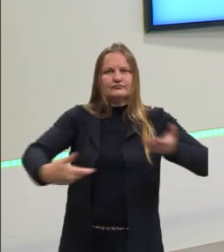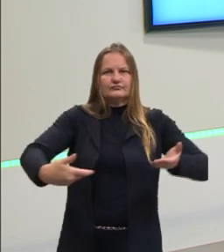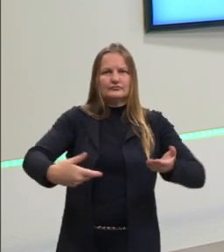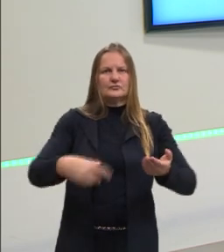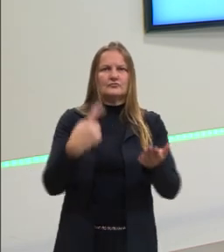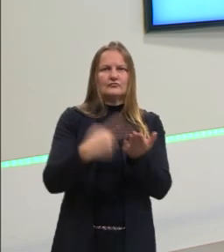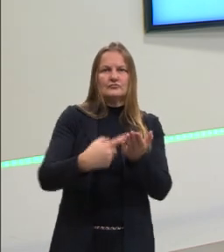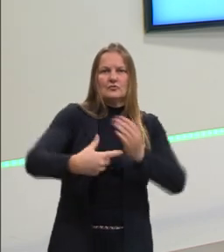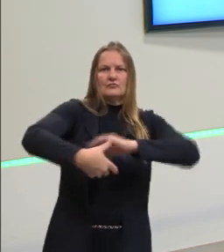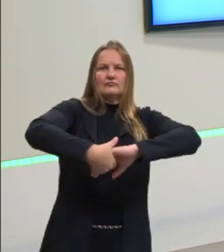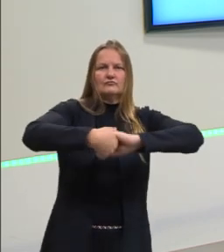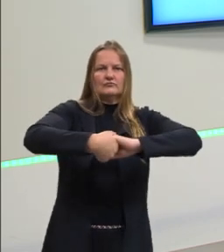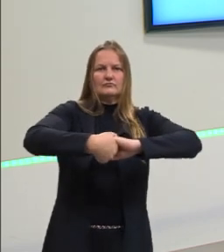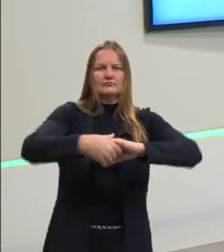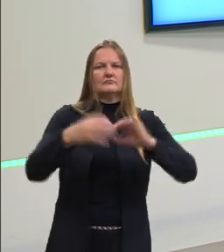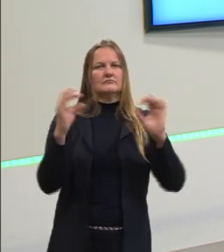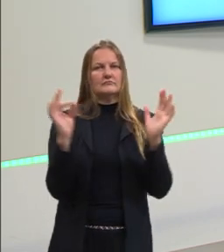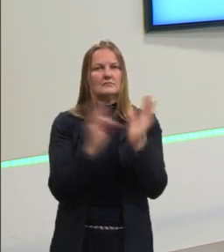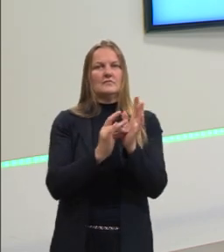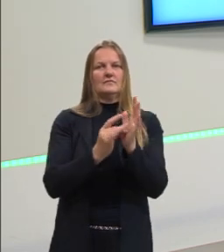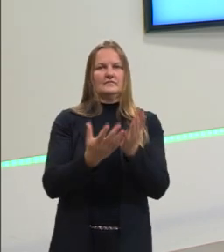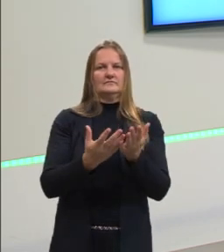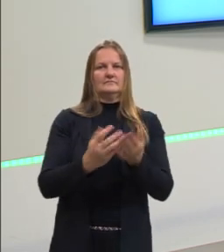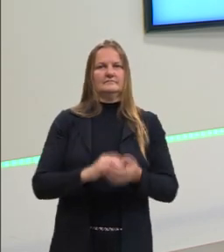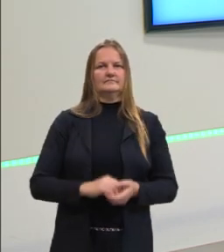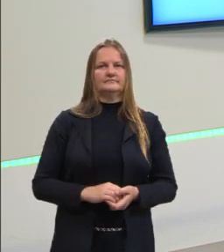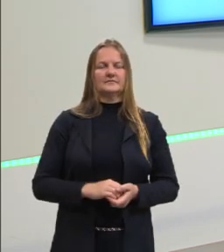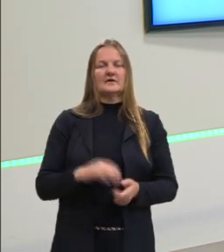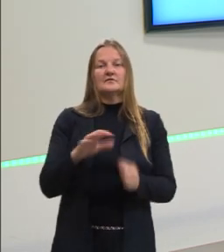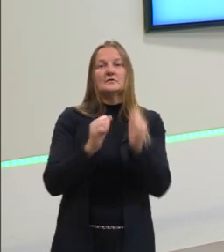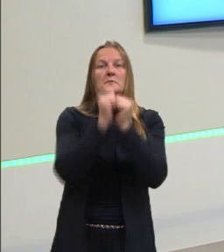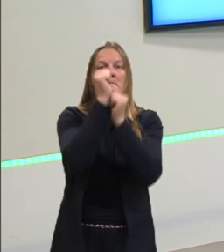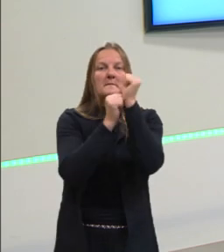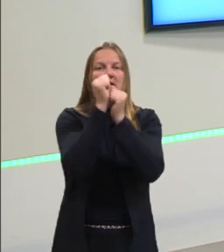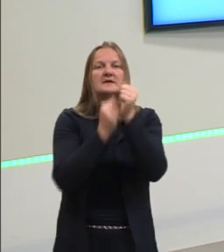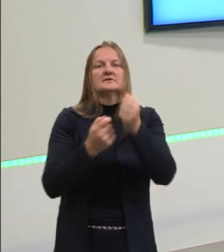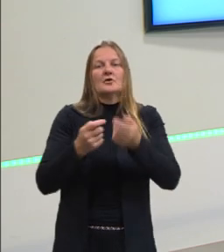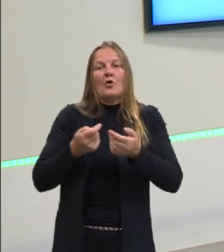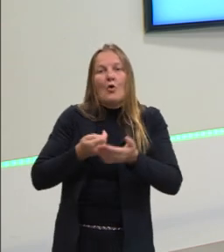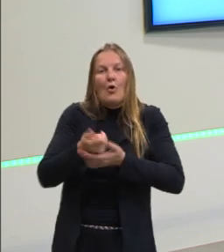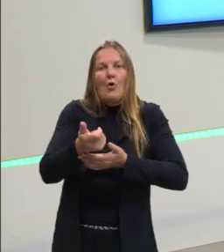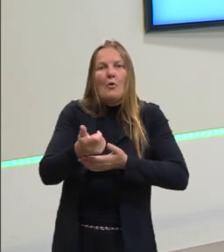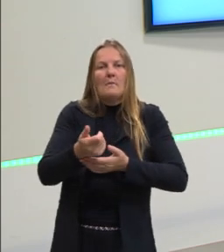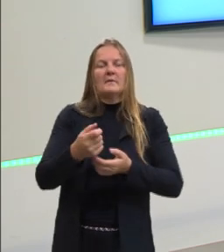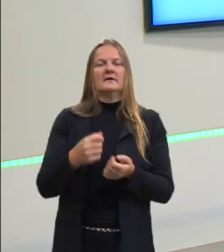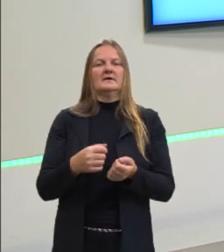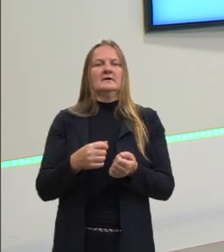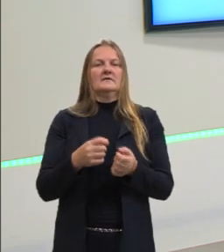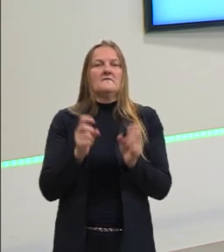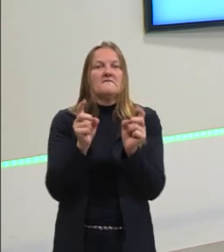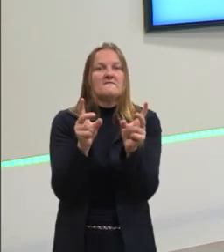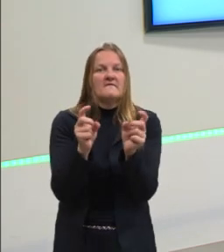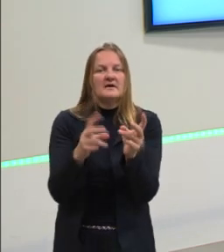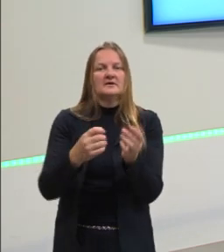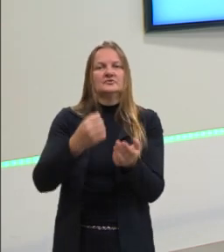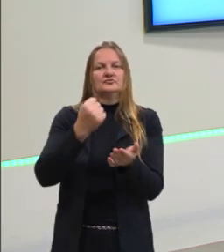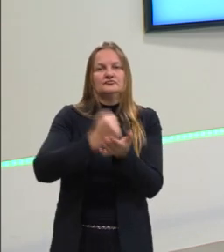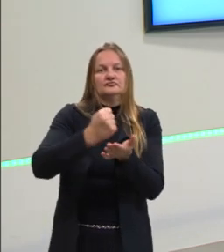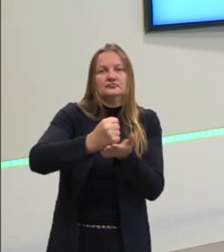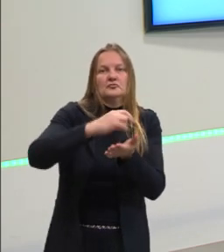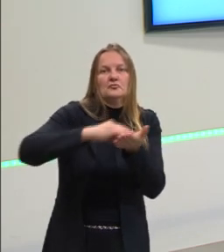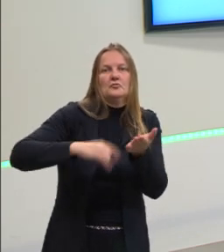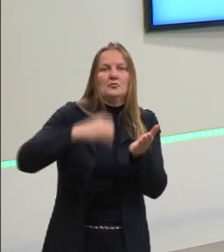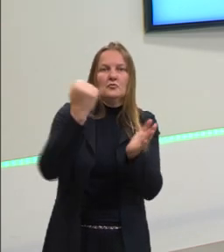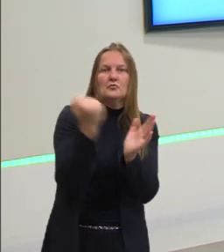alguém pode, outra empresa ir lá comprar, ou absorver uma empresa, ou comprar, fazer um contrato, né, posso lá estabelecer que eu vou